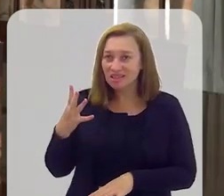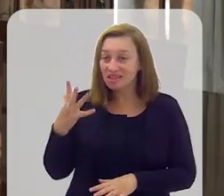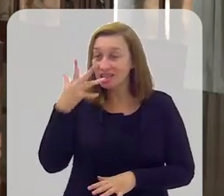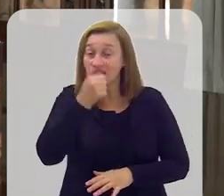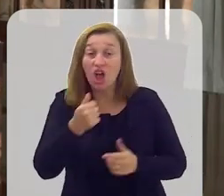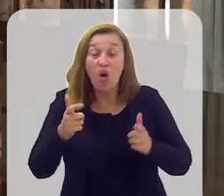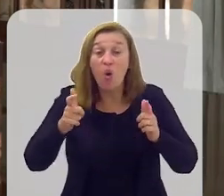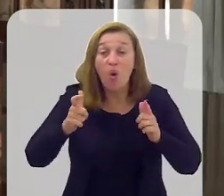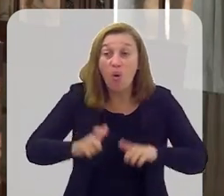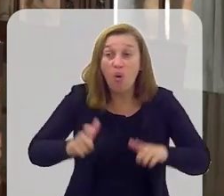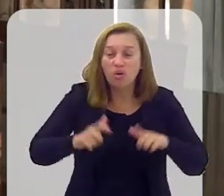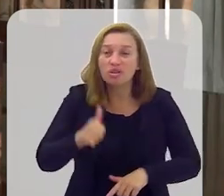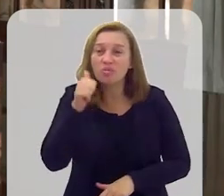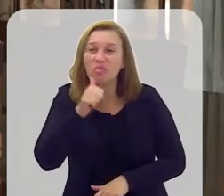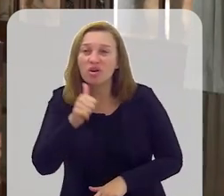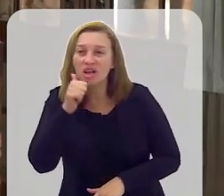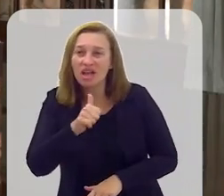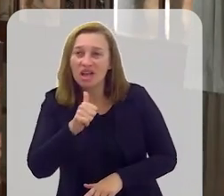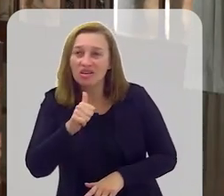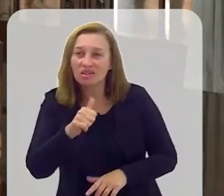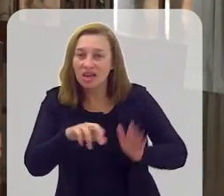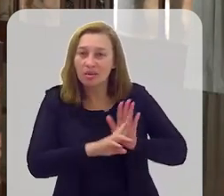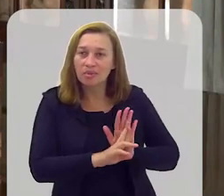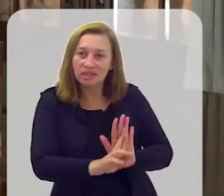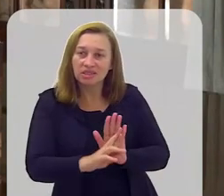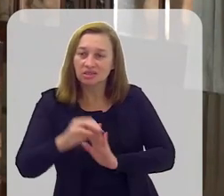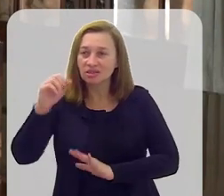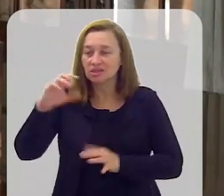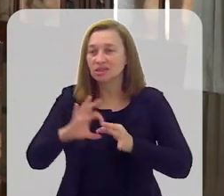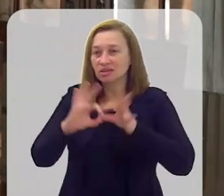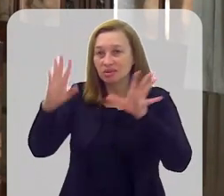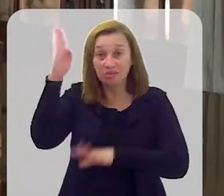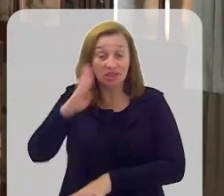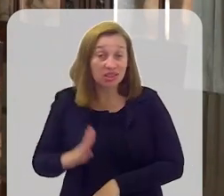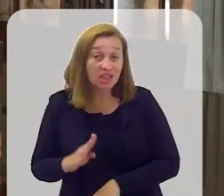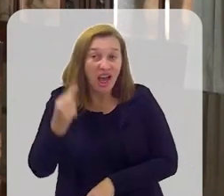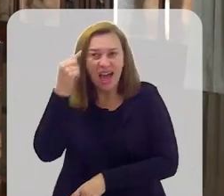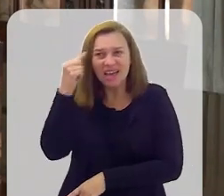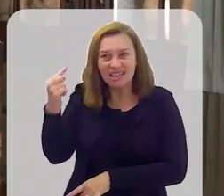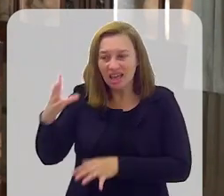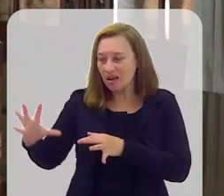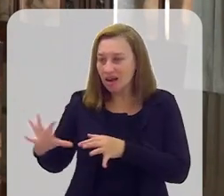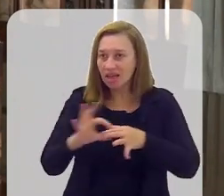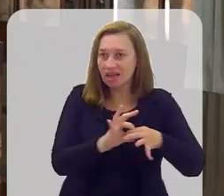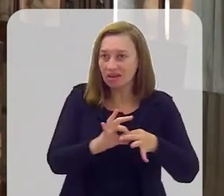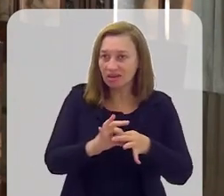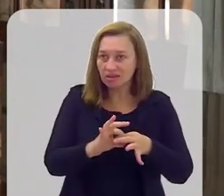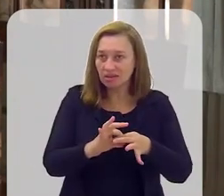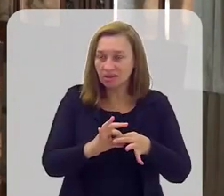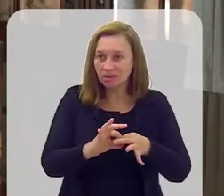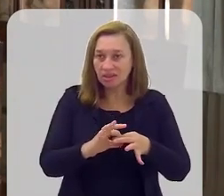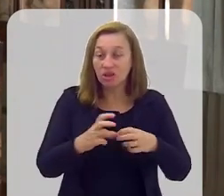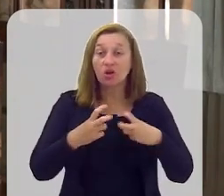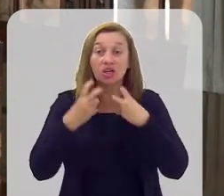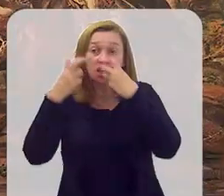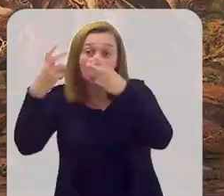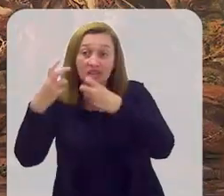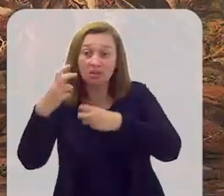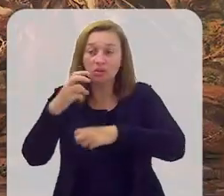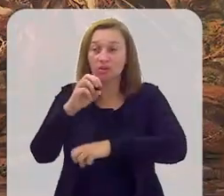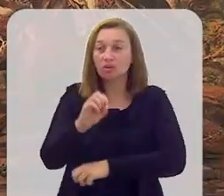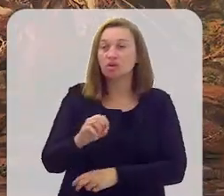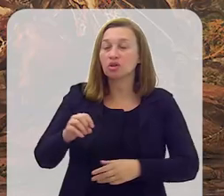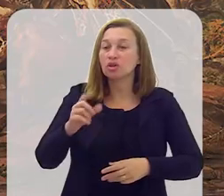Onde estão as mulheres na imagem da independência do Brasil? A ideia da independência do Brasil é consolidada pelo clássico Grito do Ipiranga,